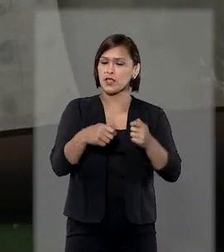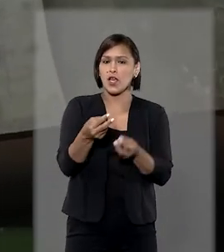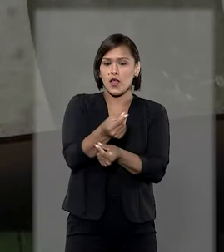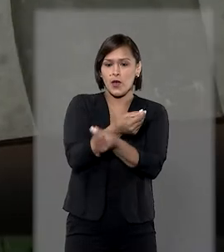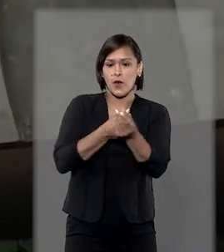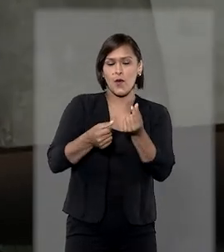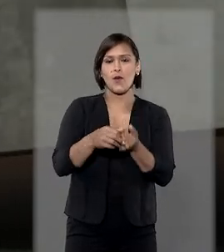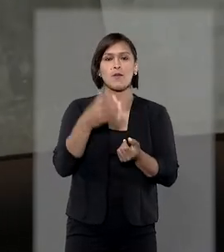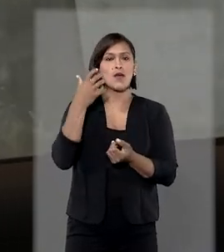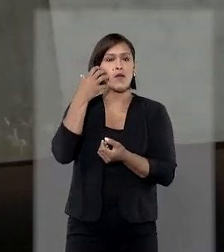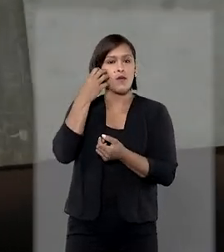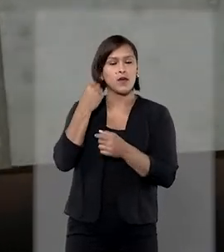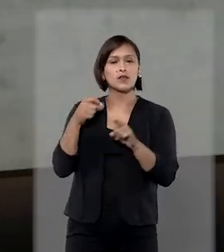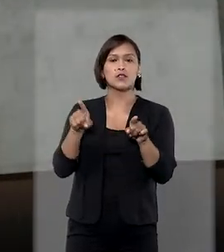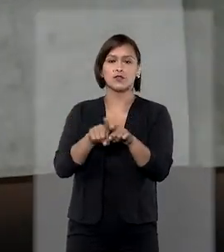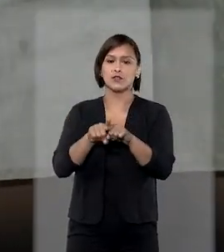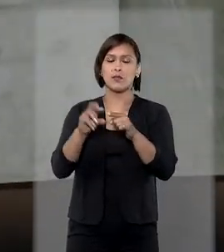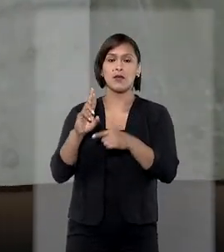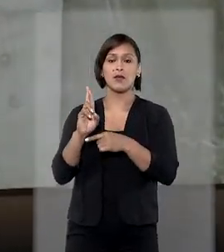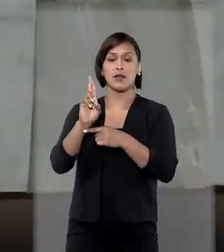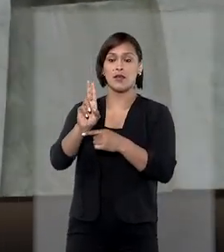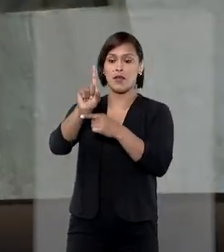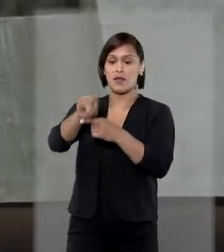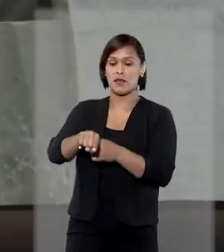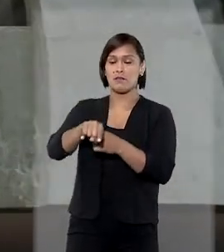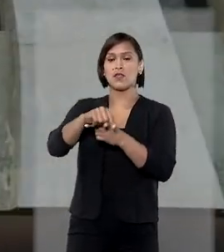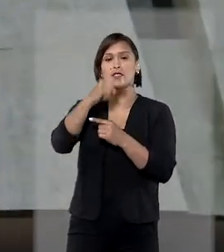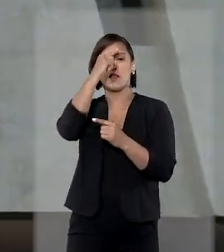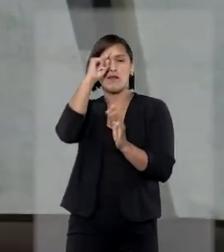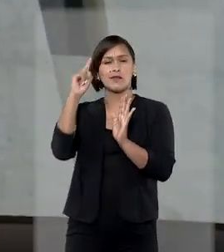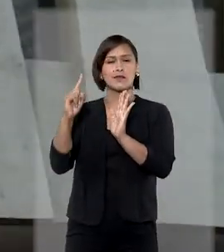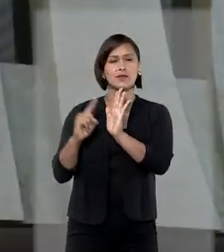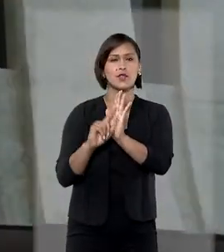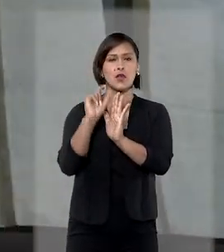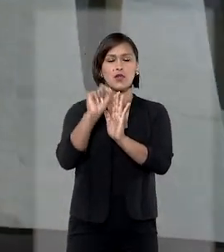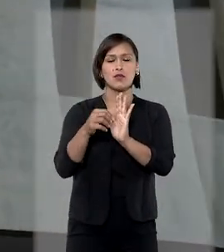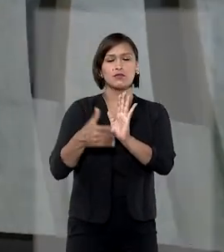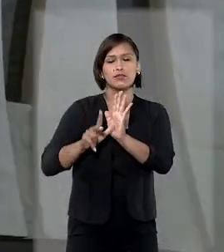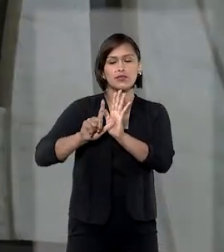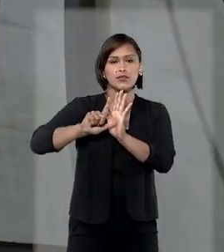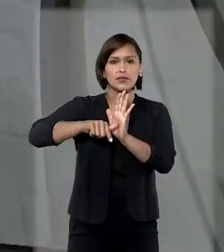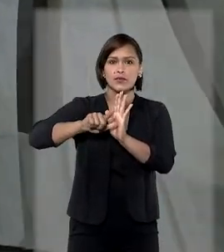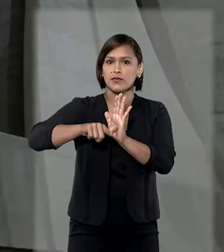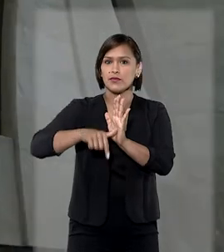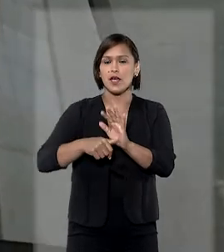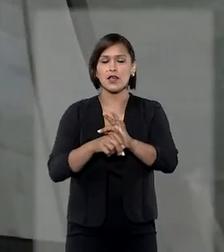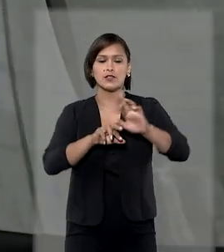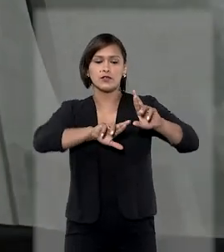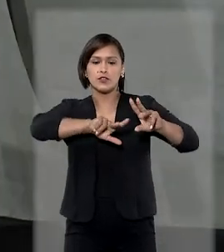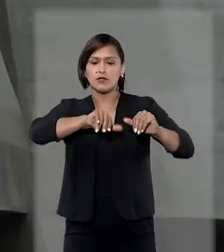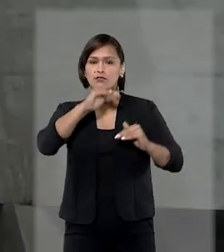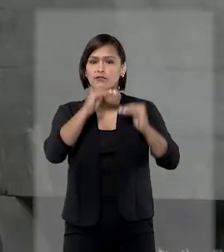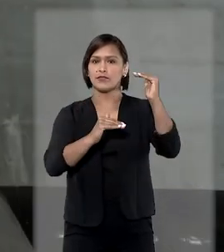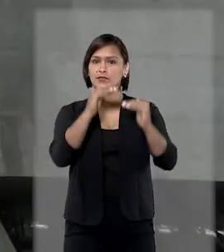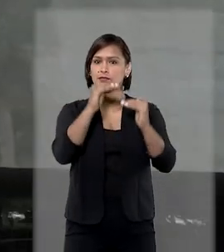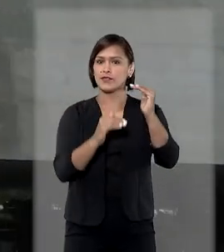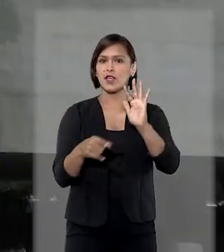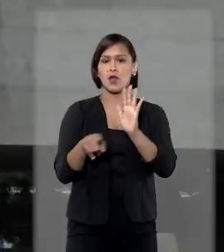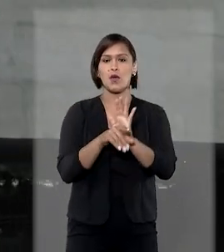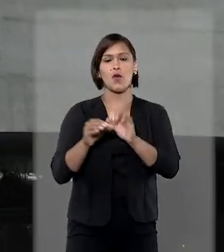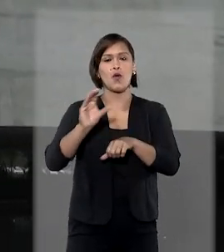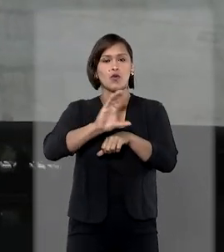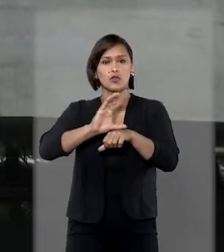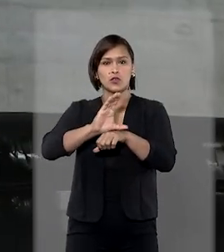econômica do menor e representa, do ponto de vista ideológico, um retrocesso incompatível com as diretrizes